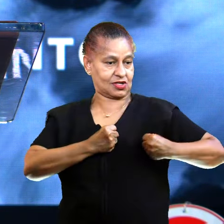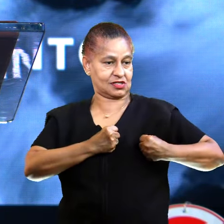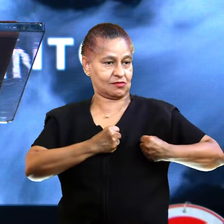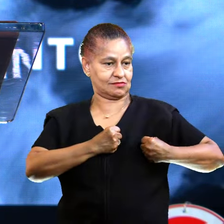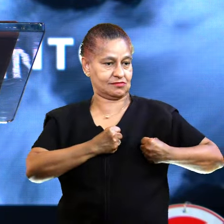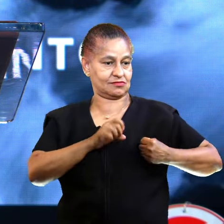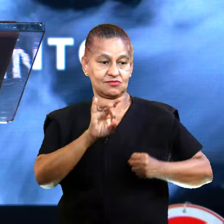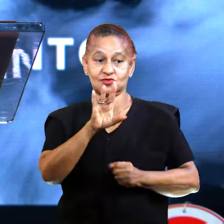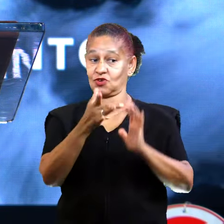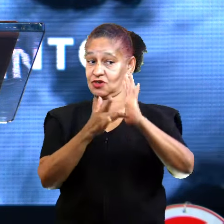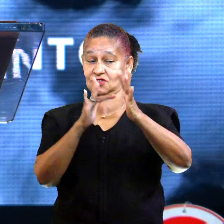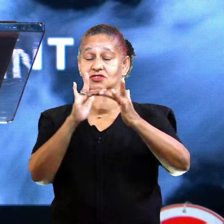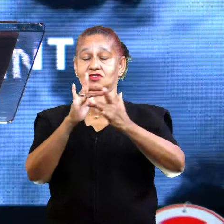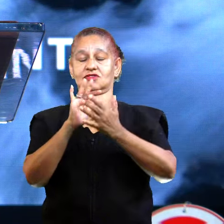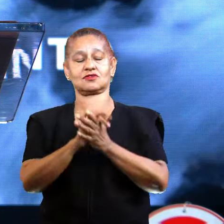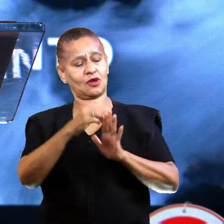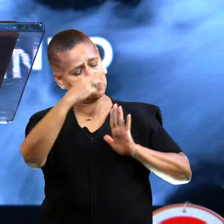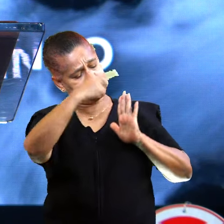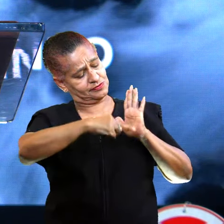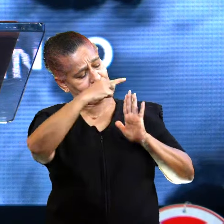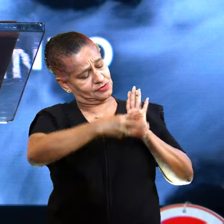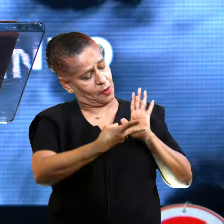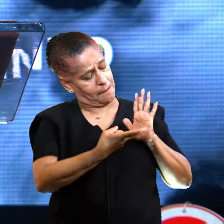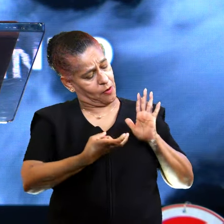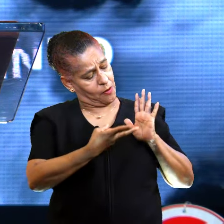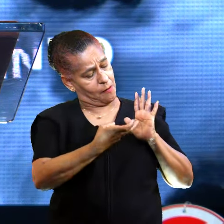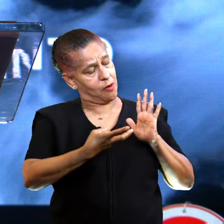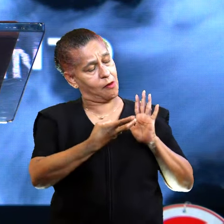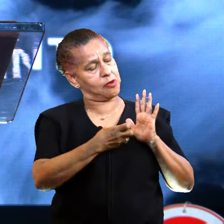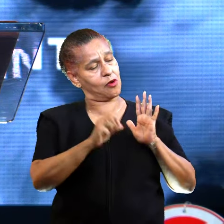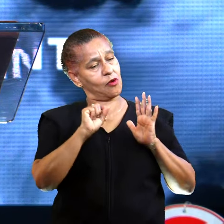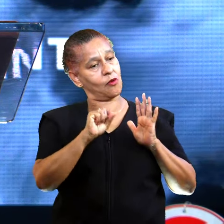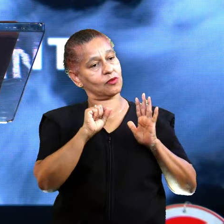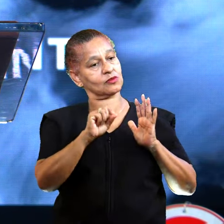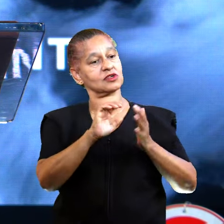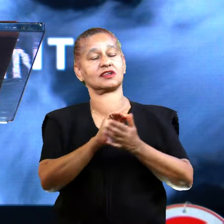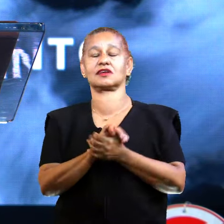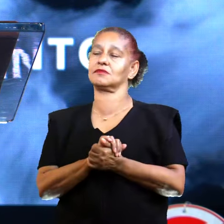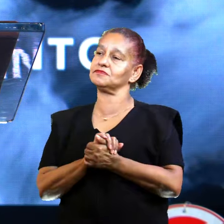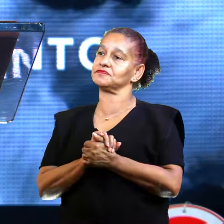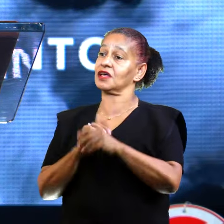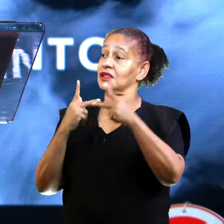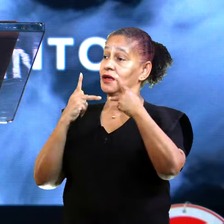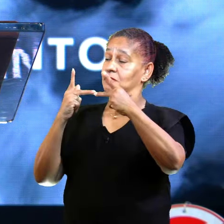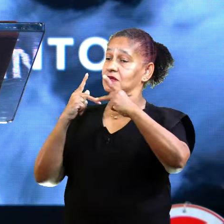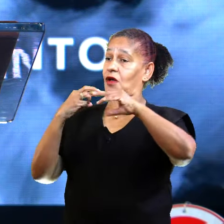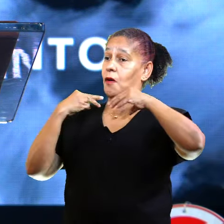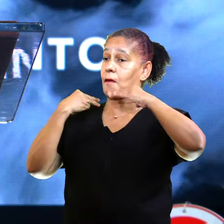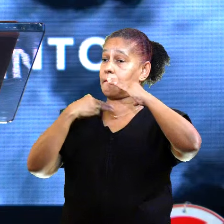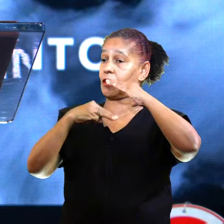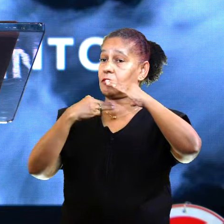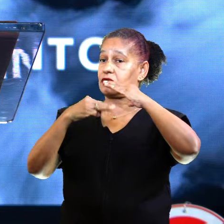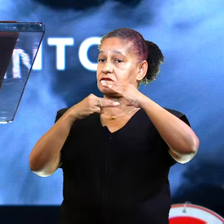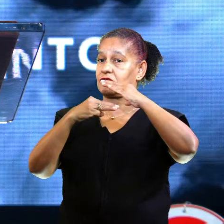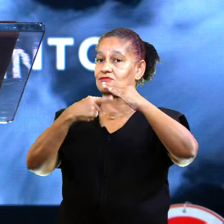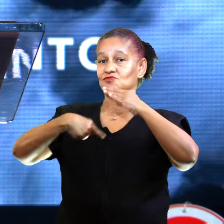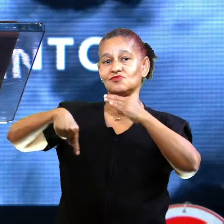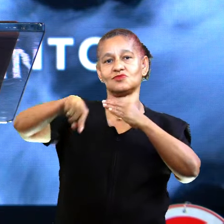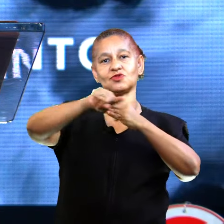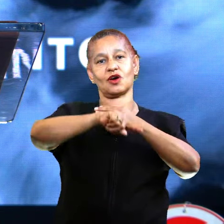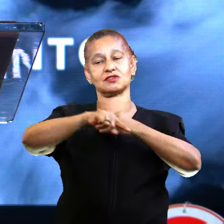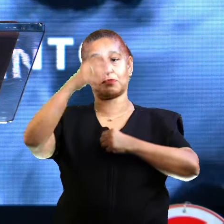E quando eu olho para esse texto, eu percebo que essa é uma mensagem da igreja para a nossa cidade.